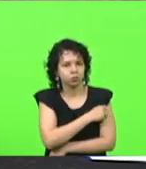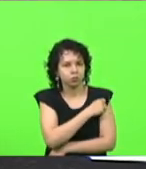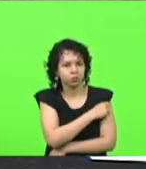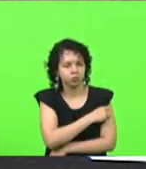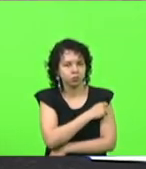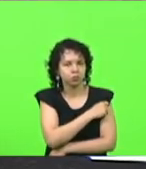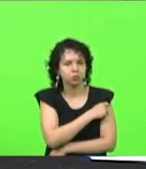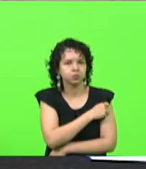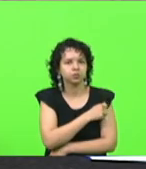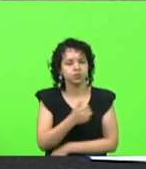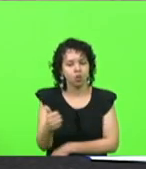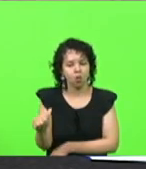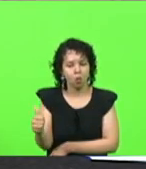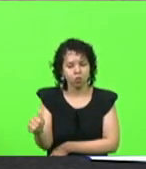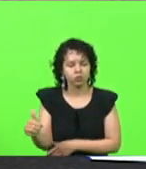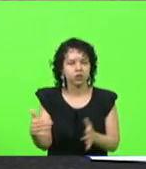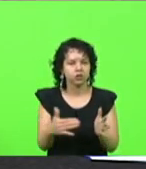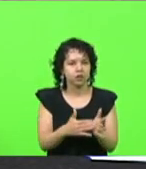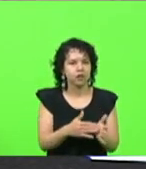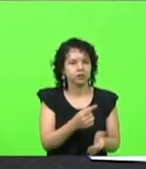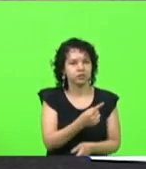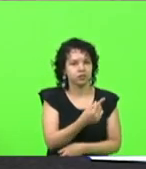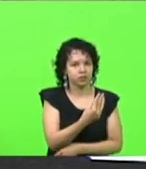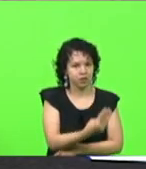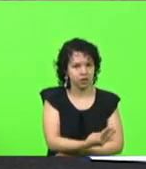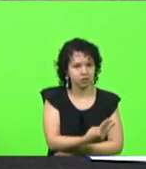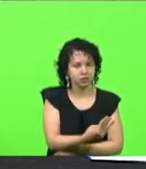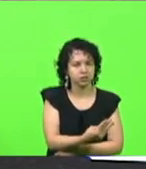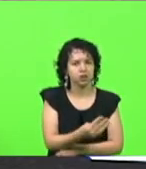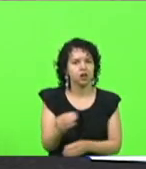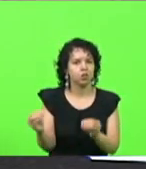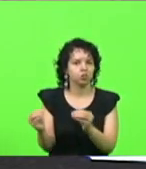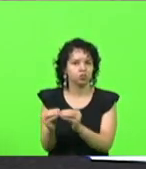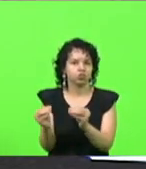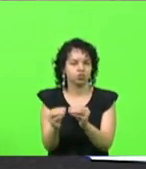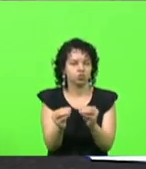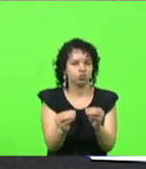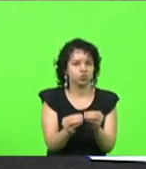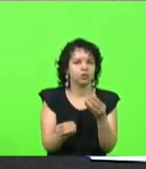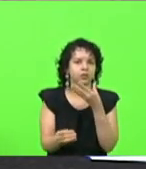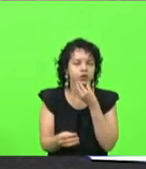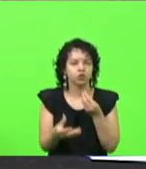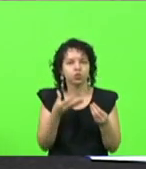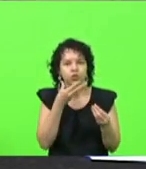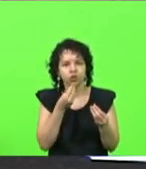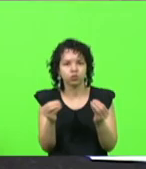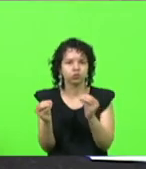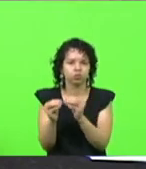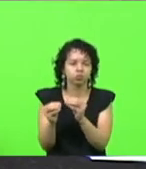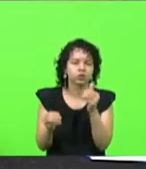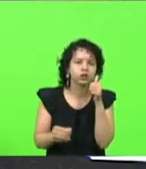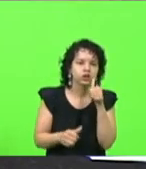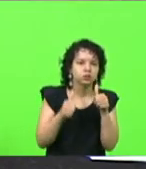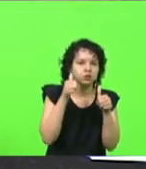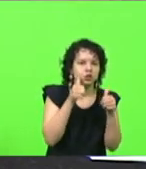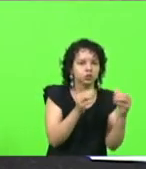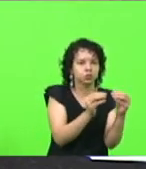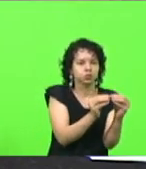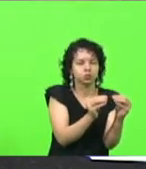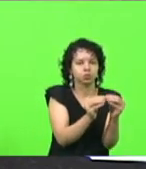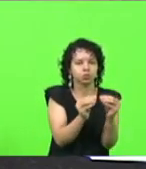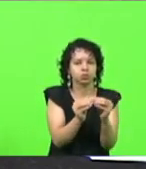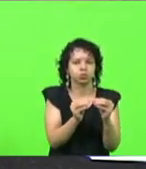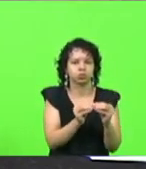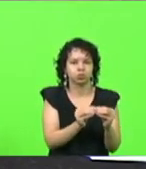de 11 a 13 anos, que se beijassem, menino com menino, menina com menina, eu não